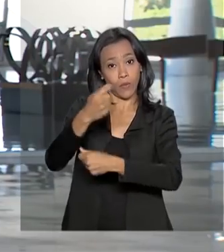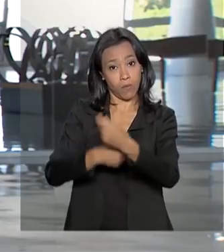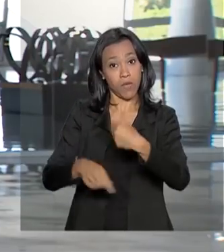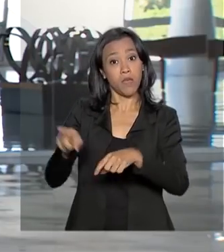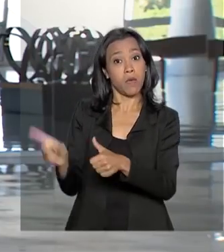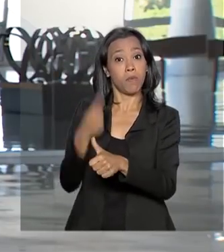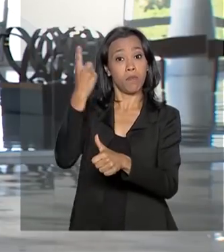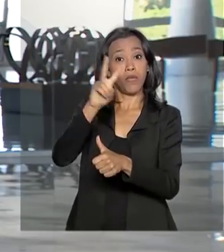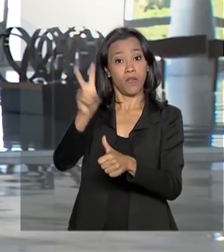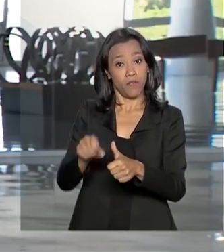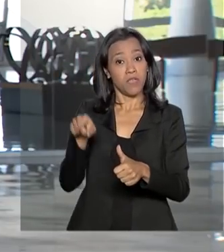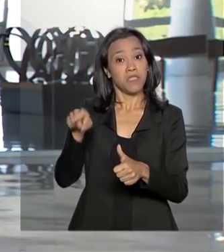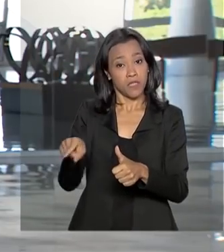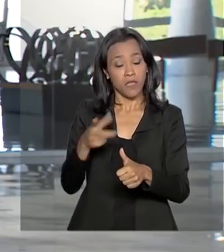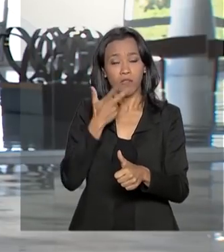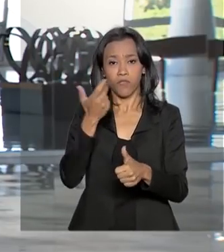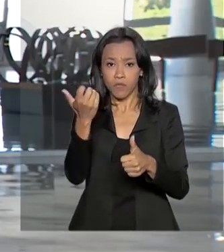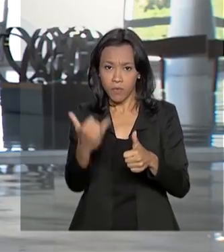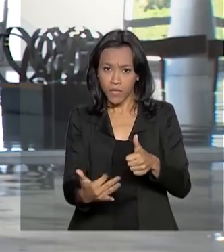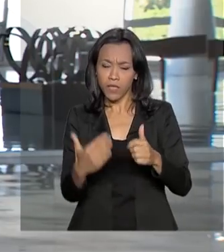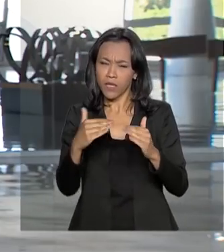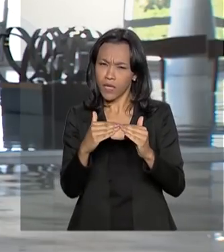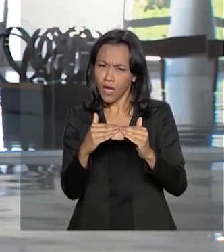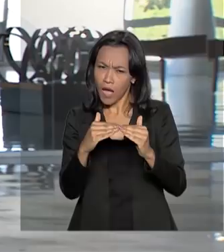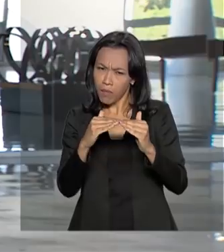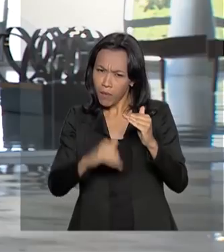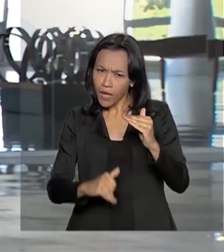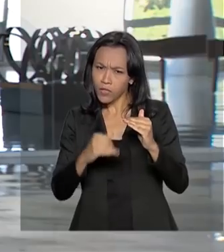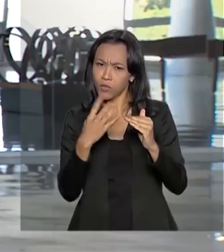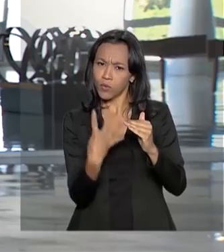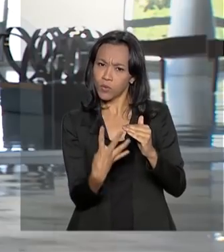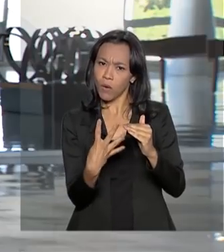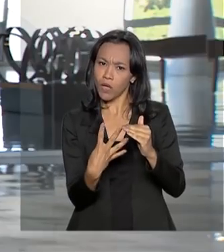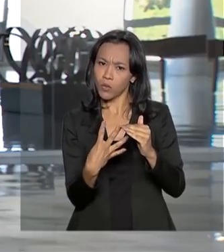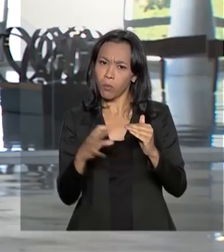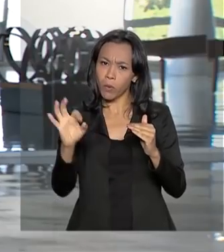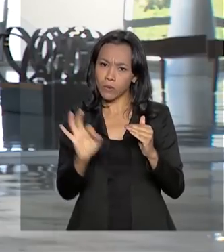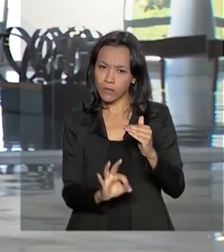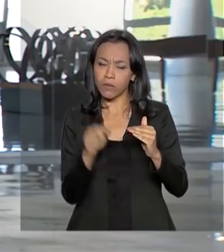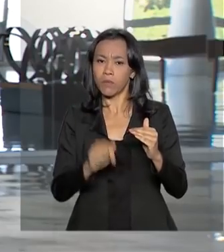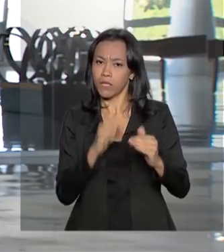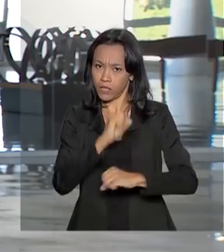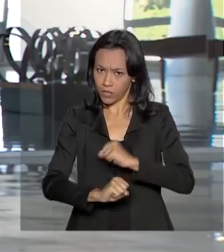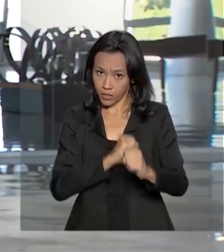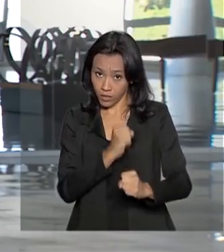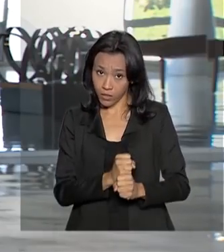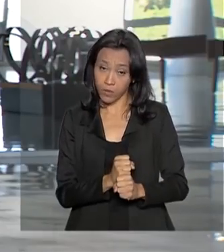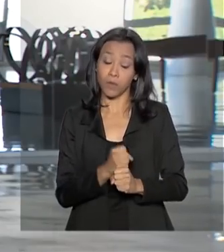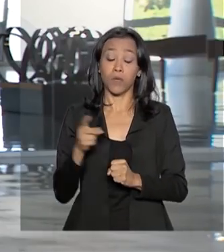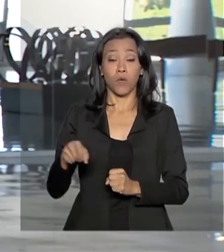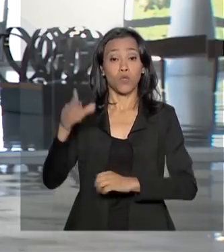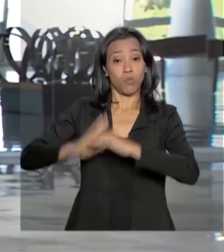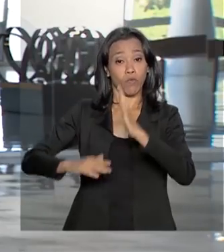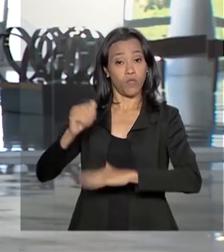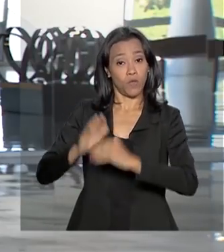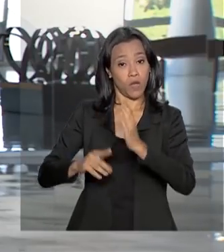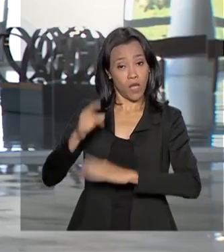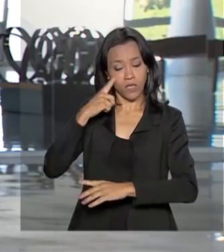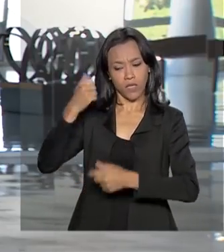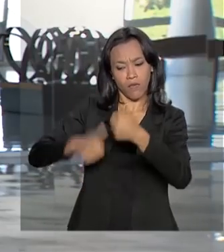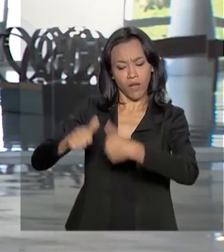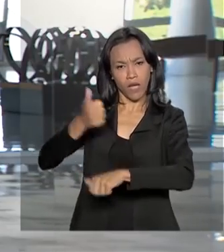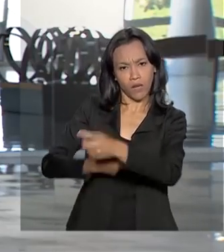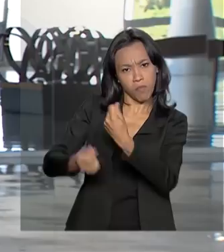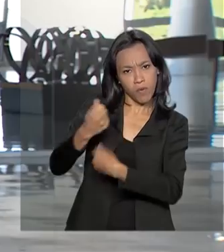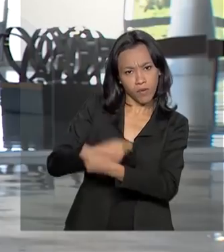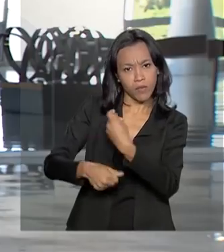na pesquisa prevêem o índice abaixo da casa dos 4% para este ano. Os analistas do mercado também melhoraram